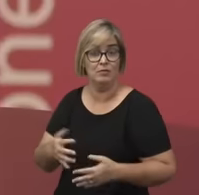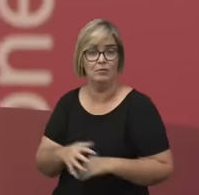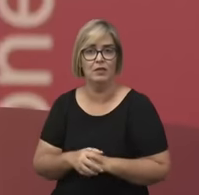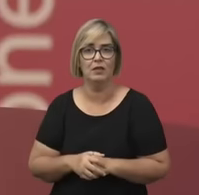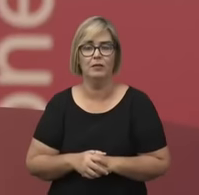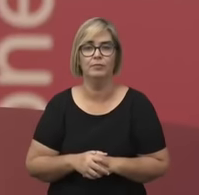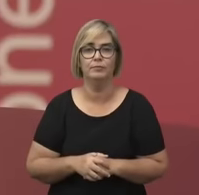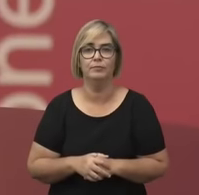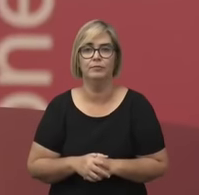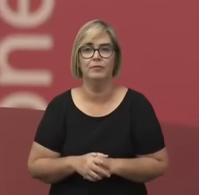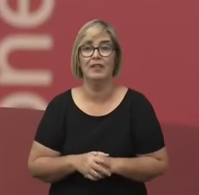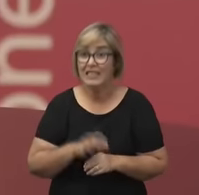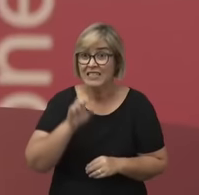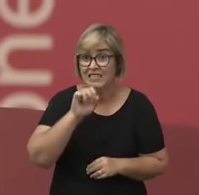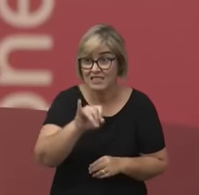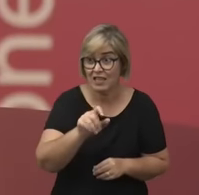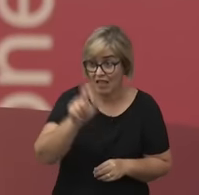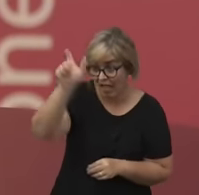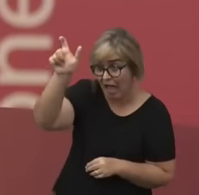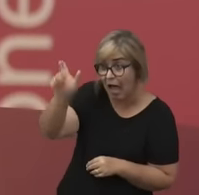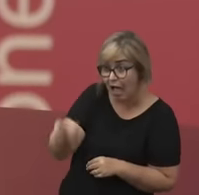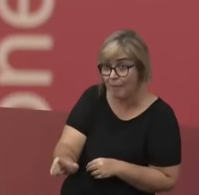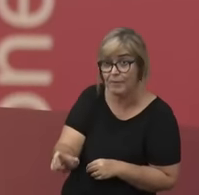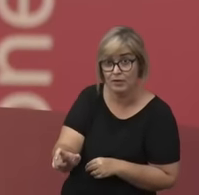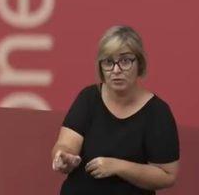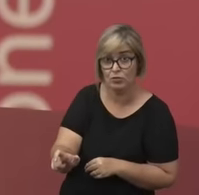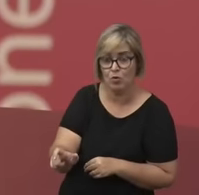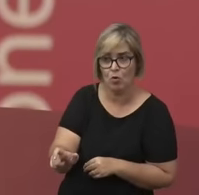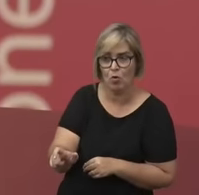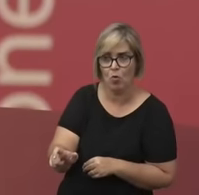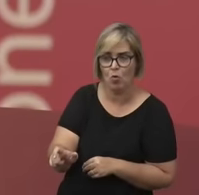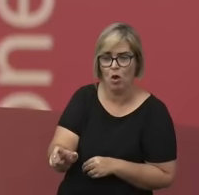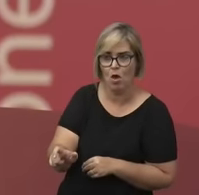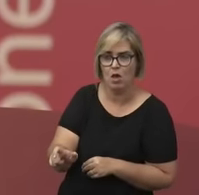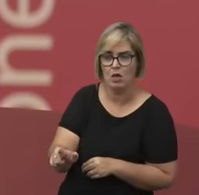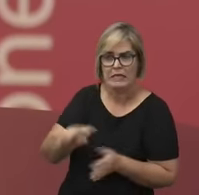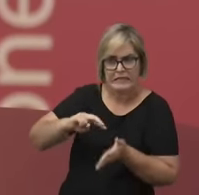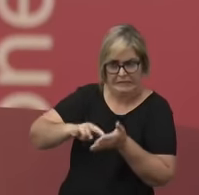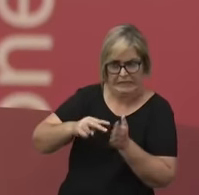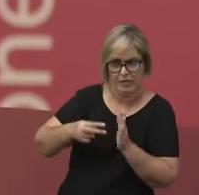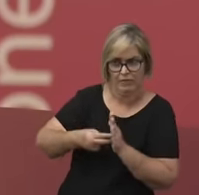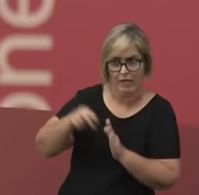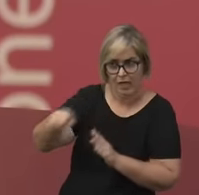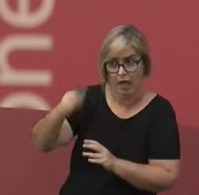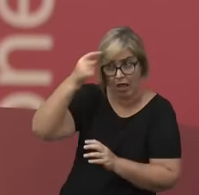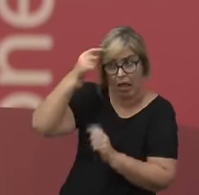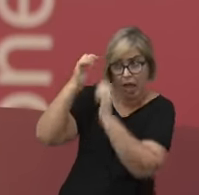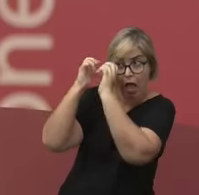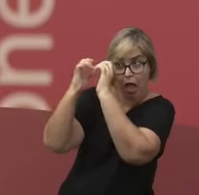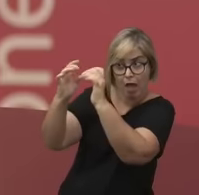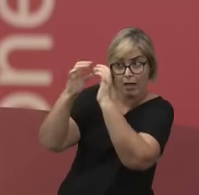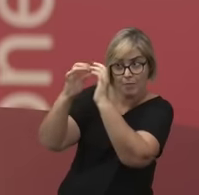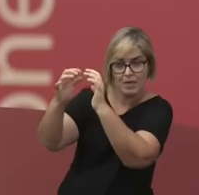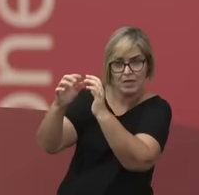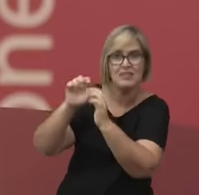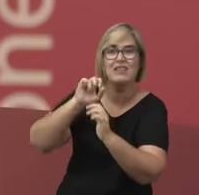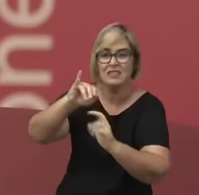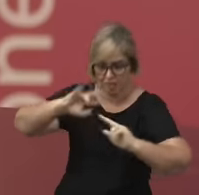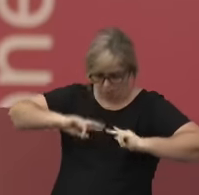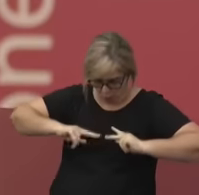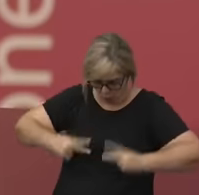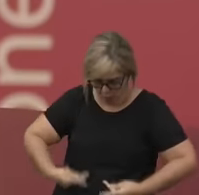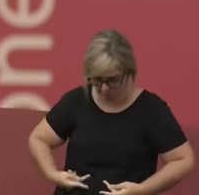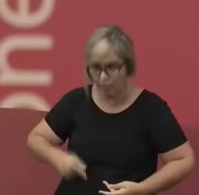se o sujeito é definido pela sua capacidade racional, se o ser humano é definido pela sua